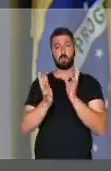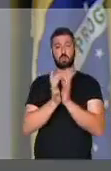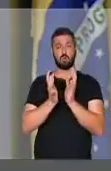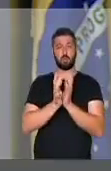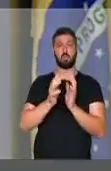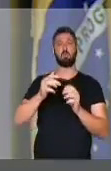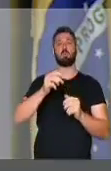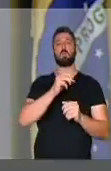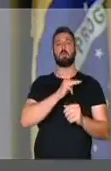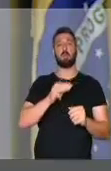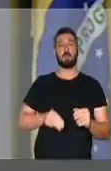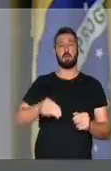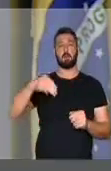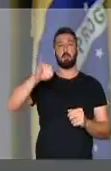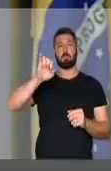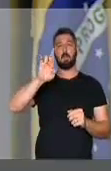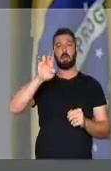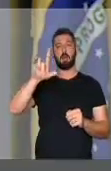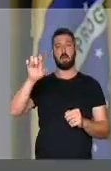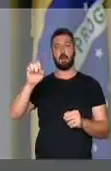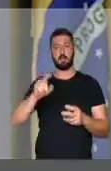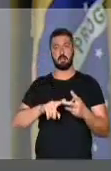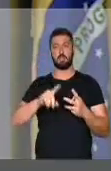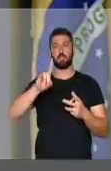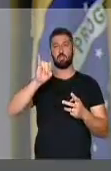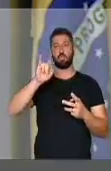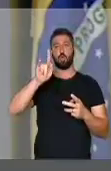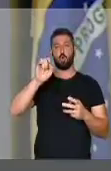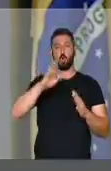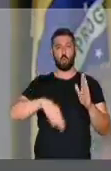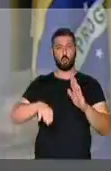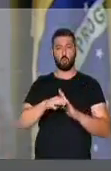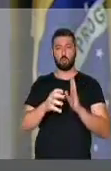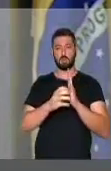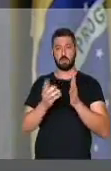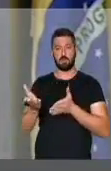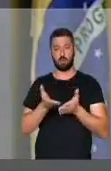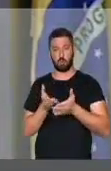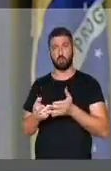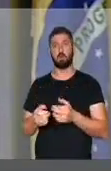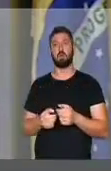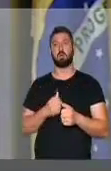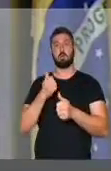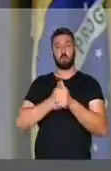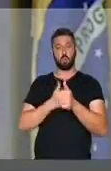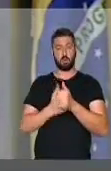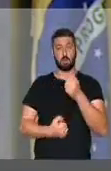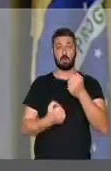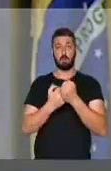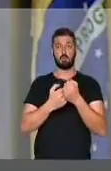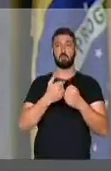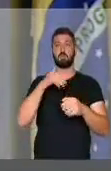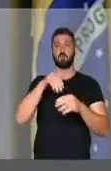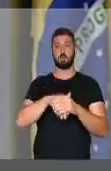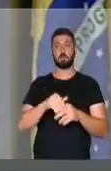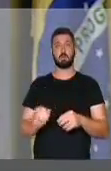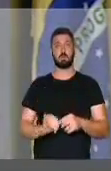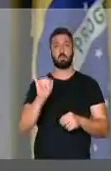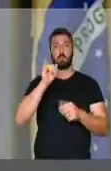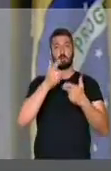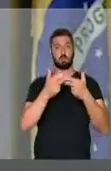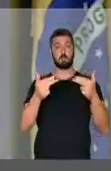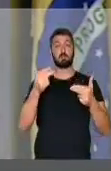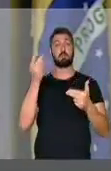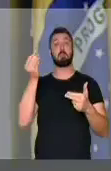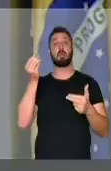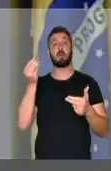o ministro Henrique Meirelles, o Diogo, todos os servidores, vêm procurando ajudar aqui com votações importantes